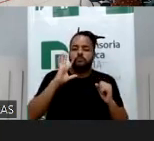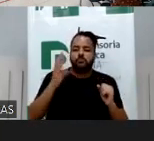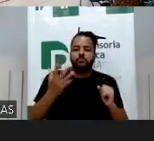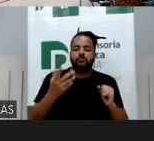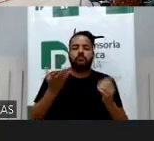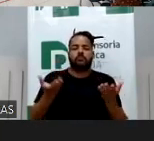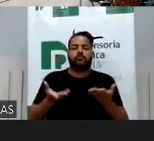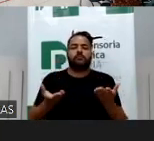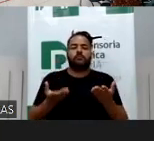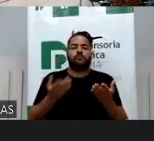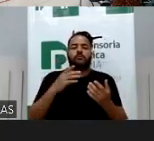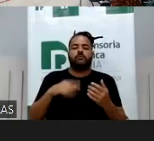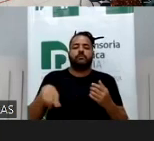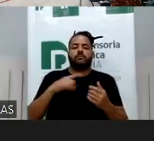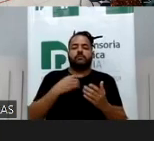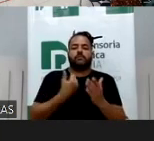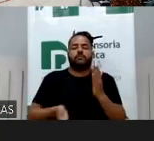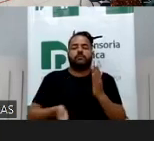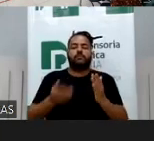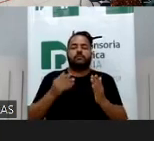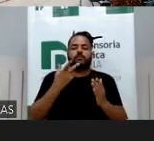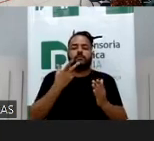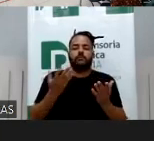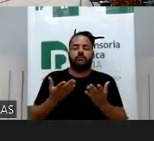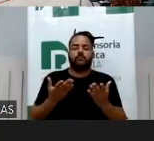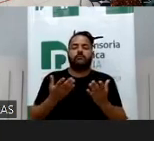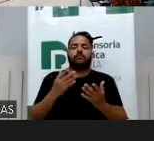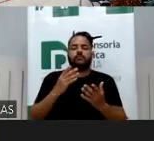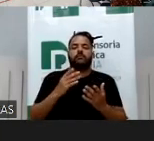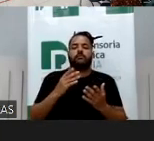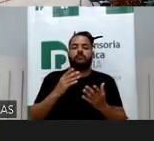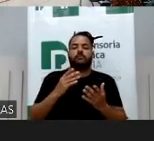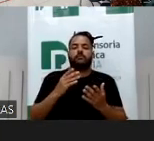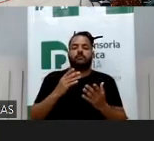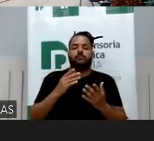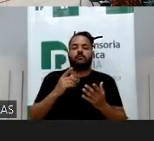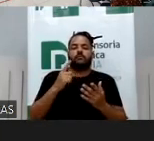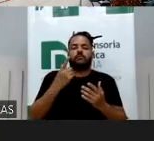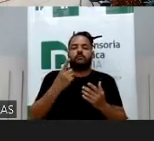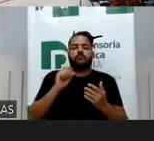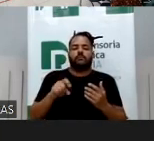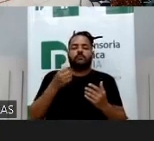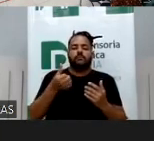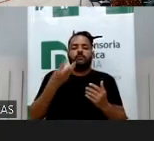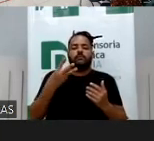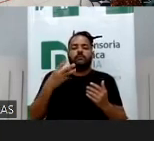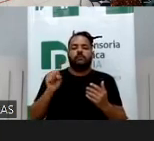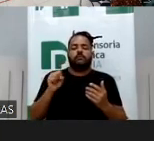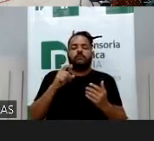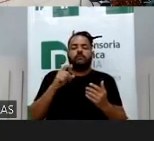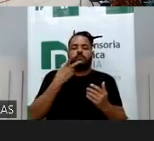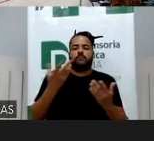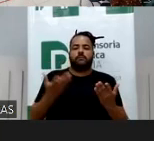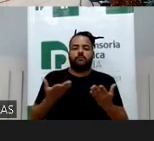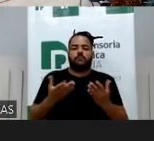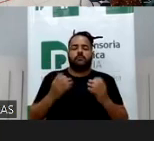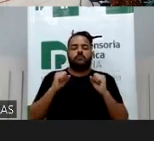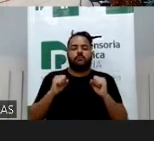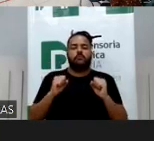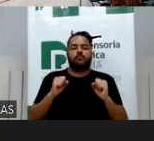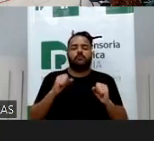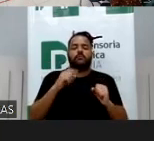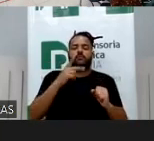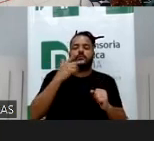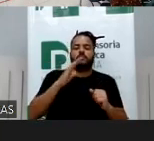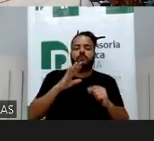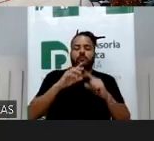mesmo em casos extremos, a perda do poder familiar nos moldes do 1638, inciso segundo do Código. Sobre a possibilidade de enquadramento